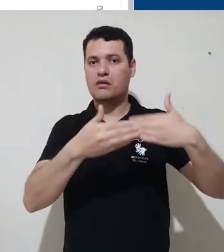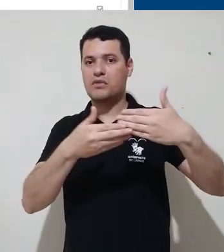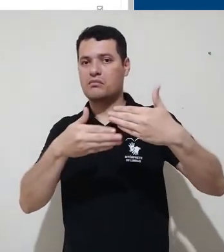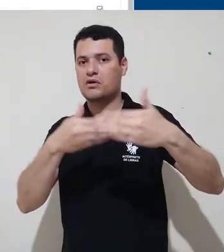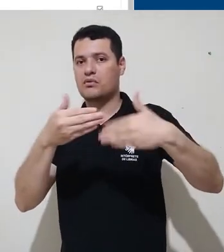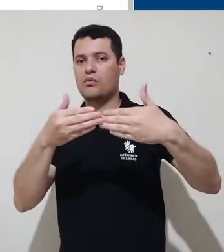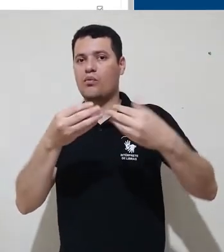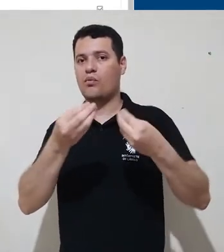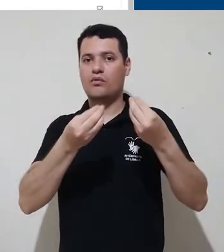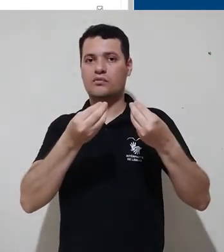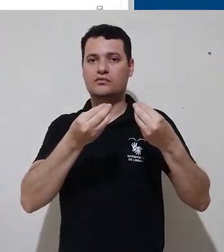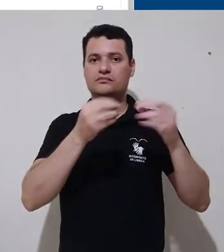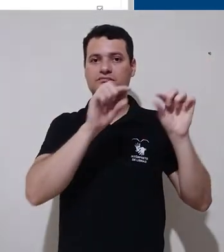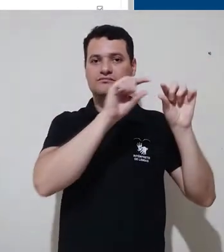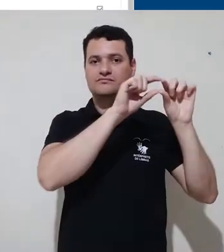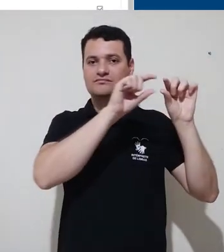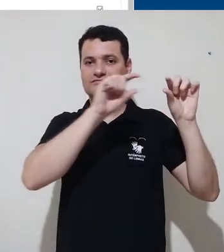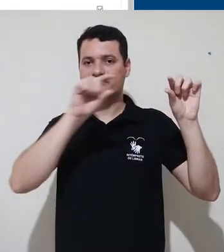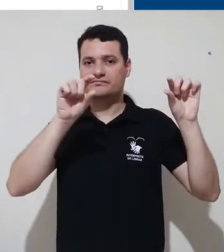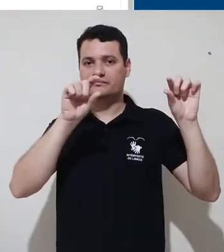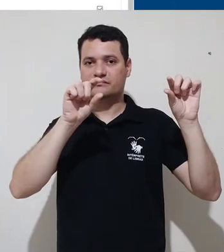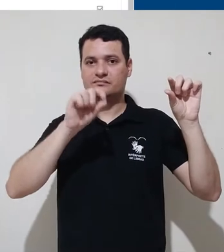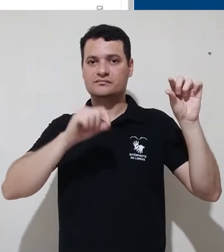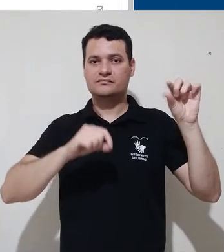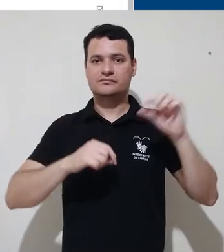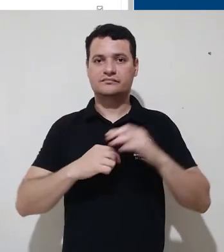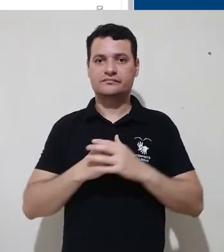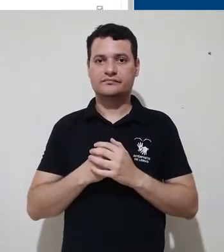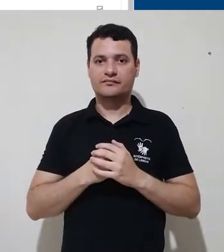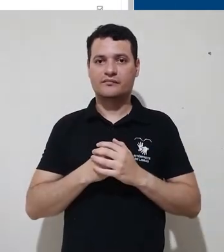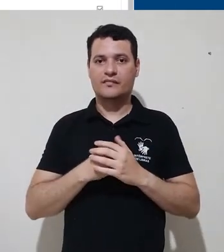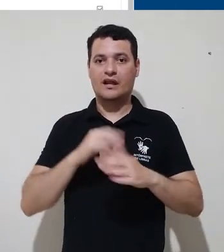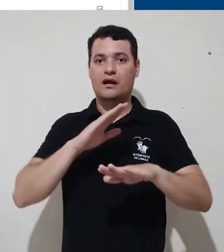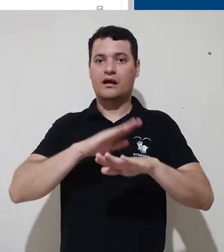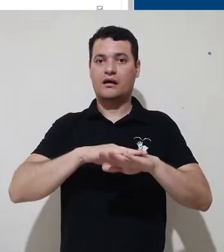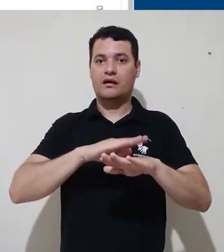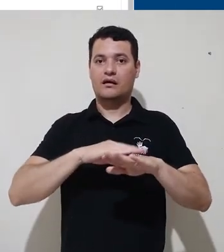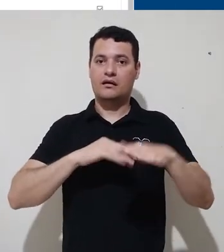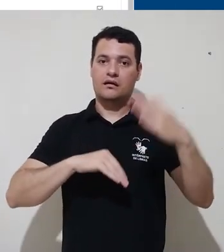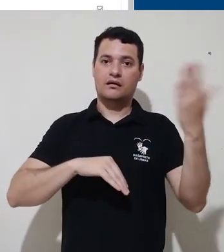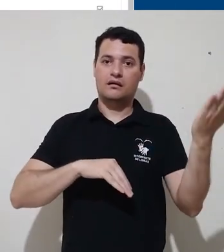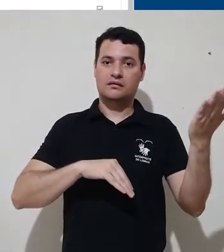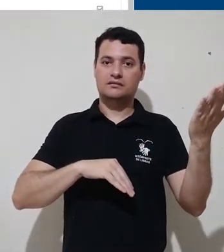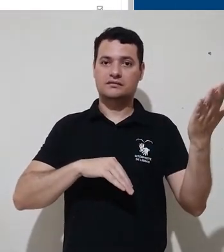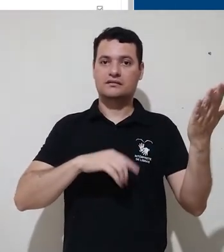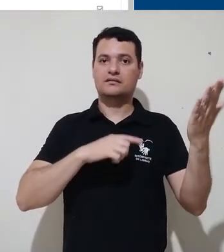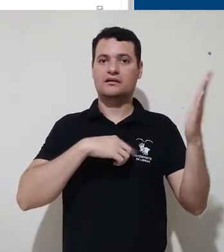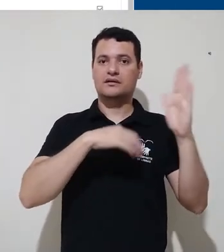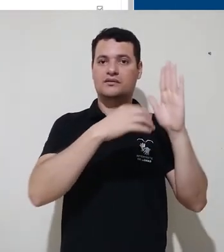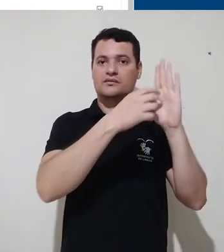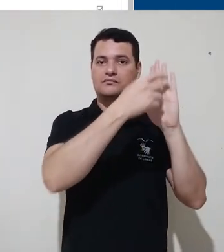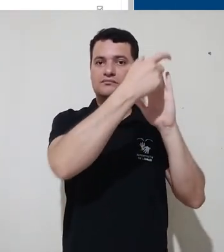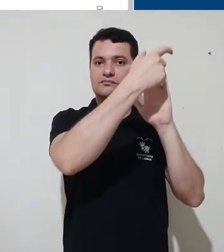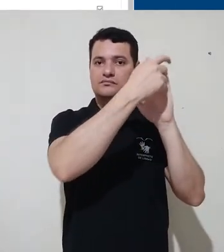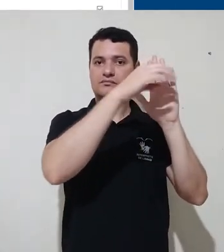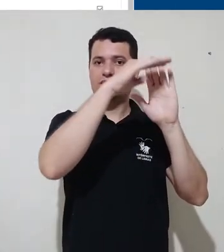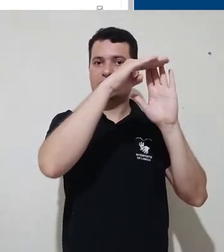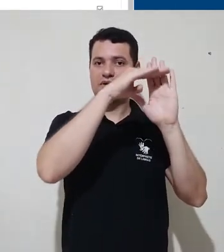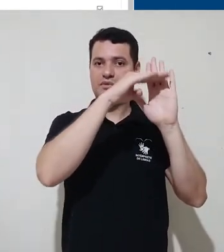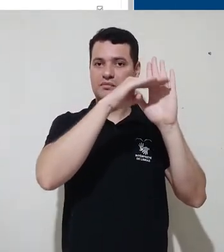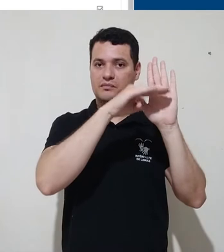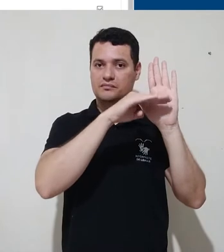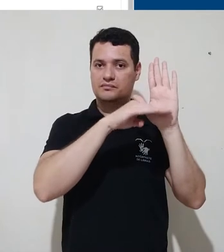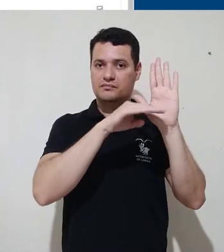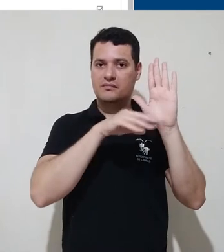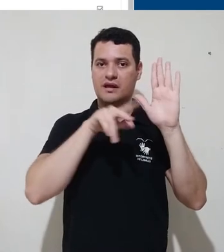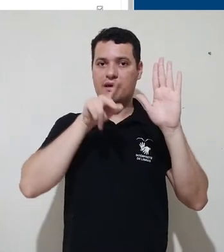até nós acessarmos esse curso ou disciplina. À esquerda, existe um painel de